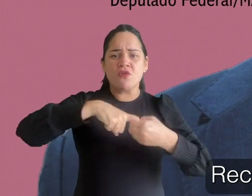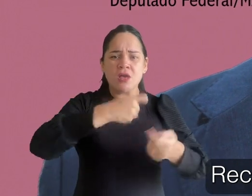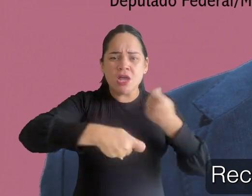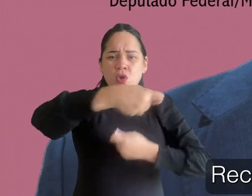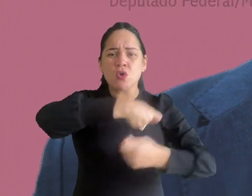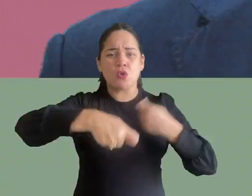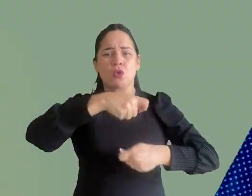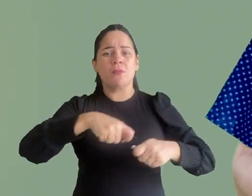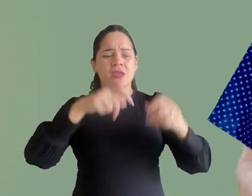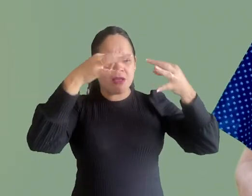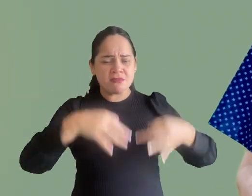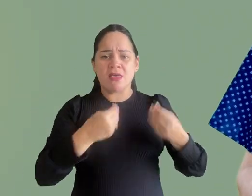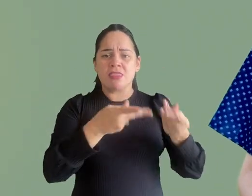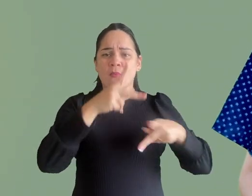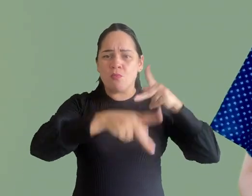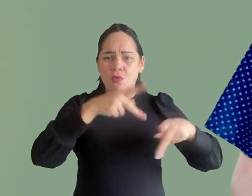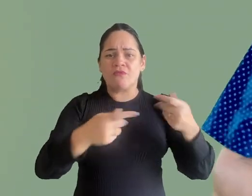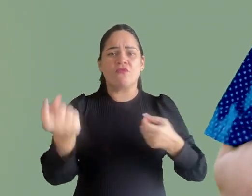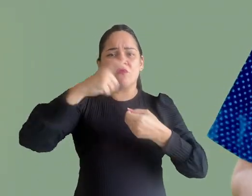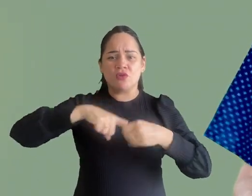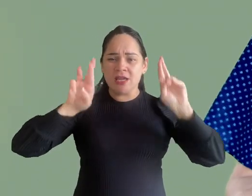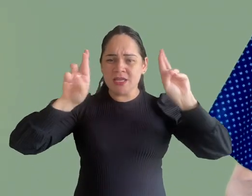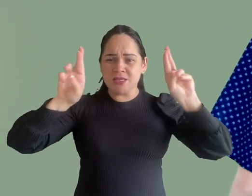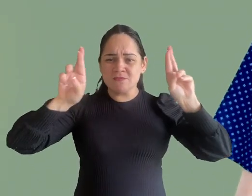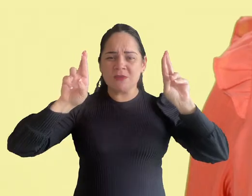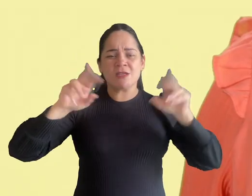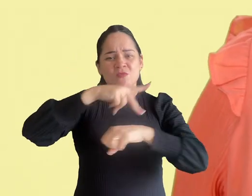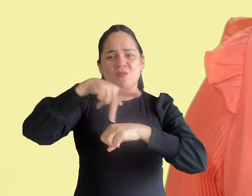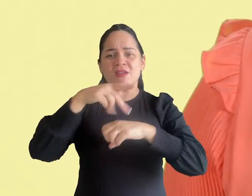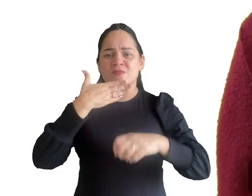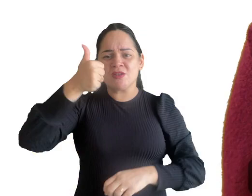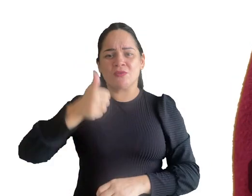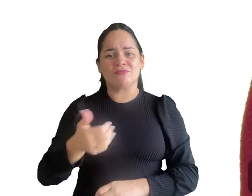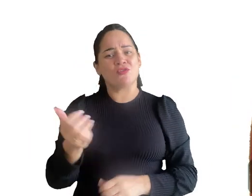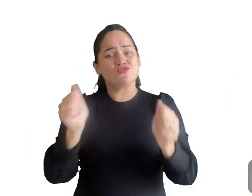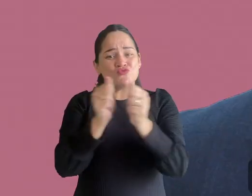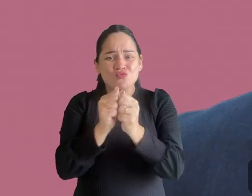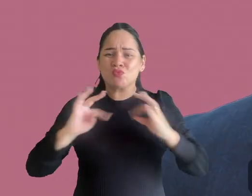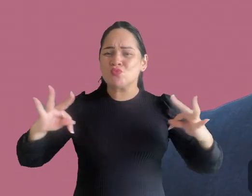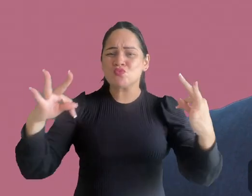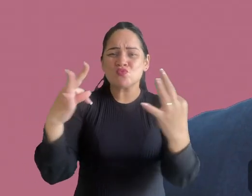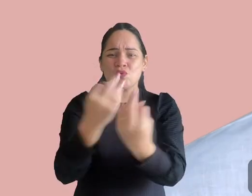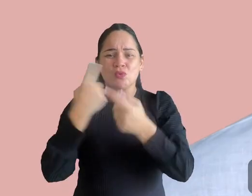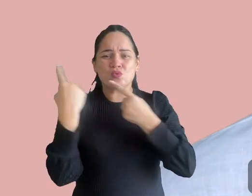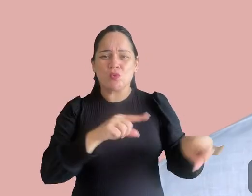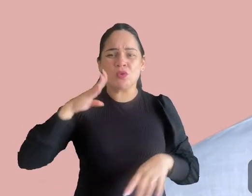dignidade para o povo. Trazer a esperança de um país melhor. Juntas e juntos